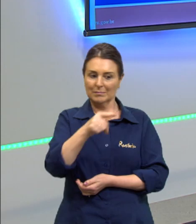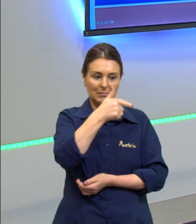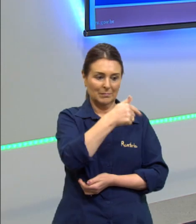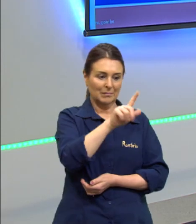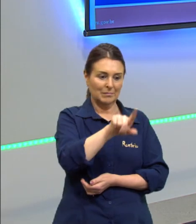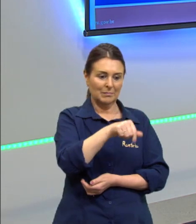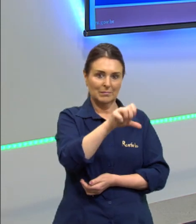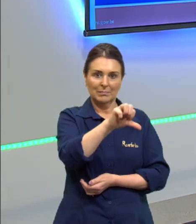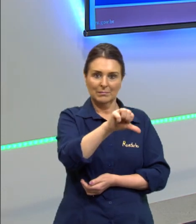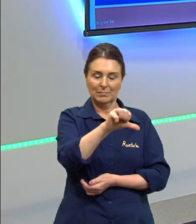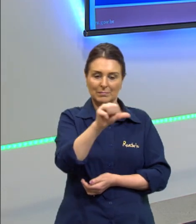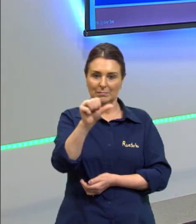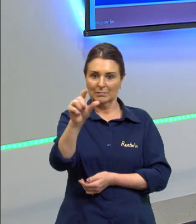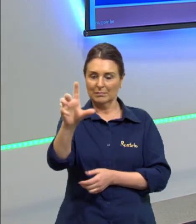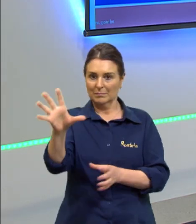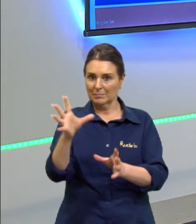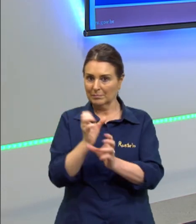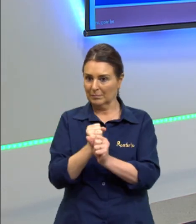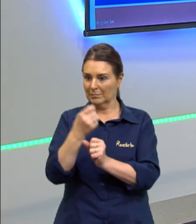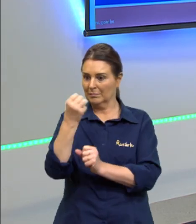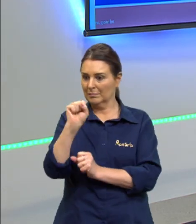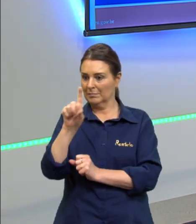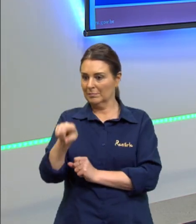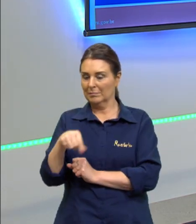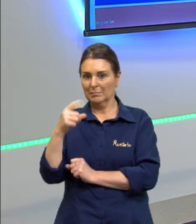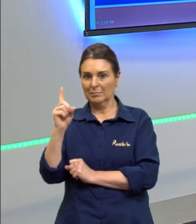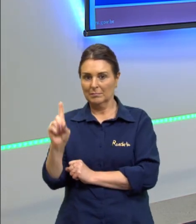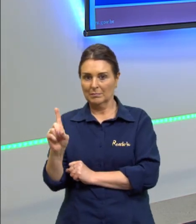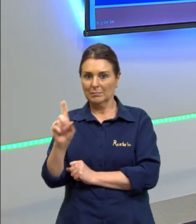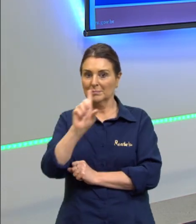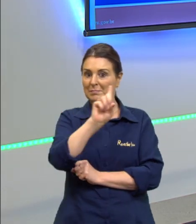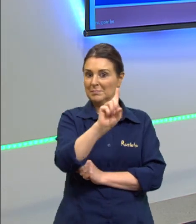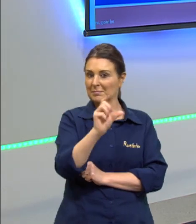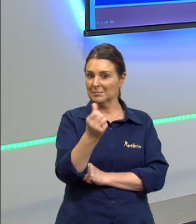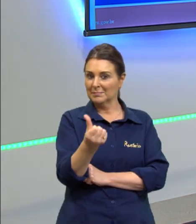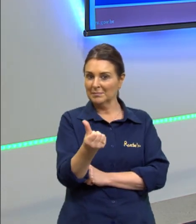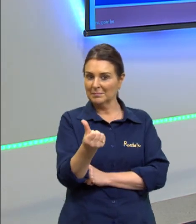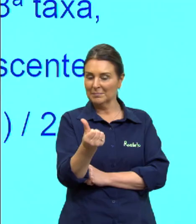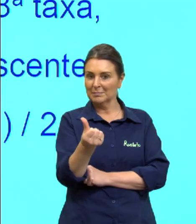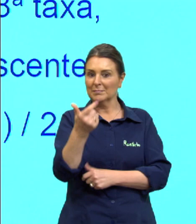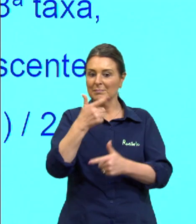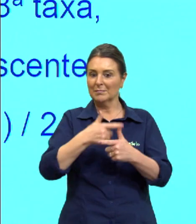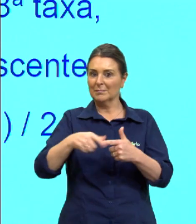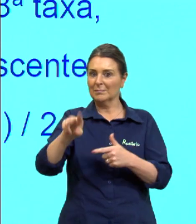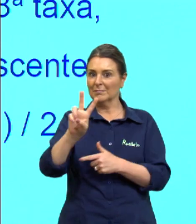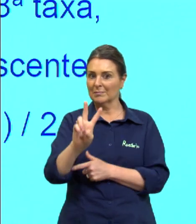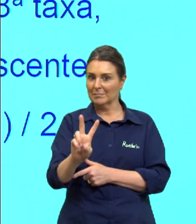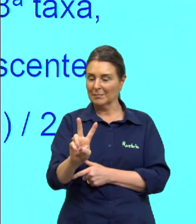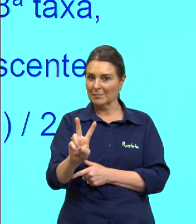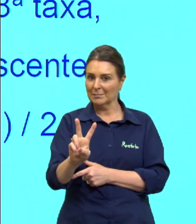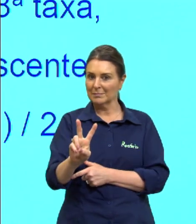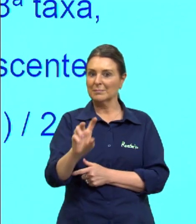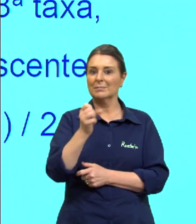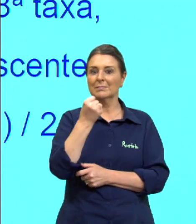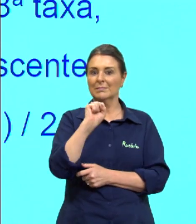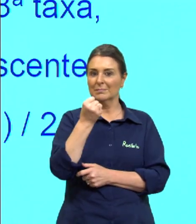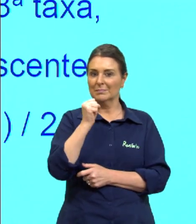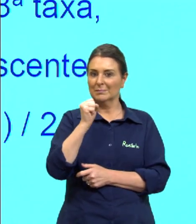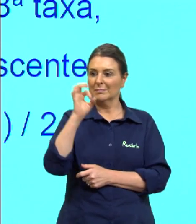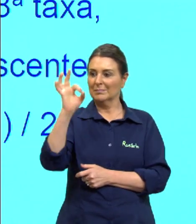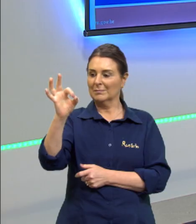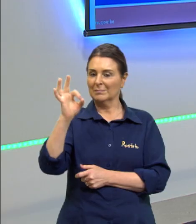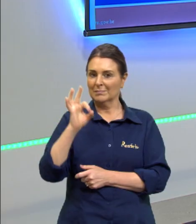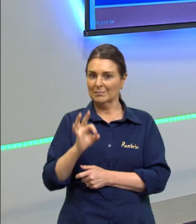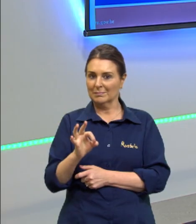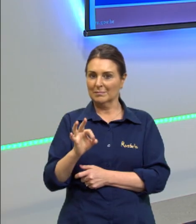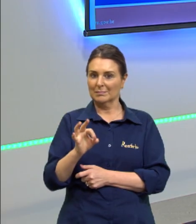,9, somo com 8,1, eu tenho 16. Divido por dois, eu tenho 8%.